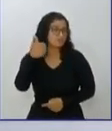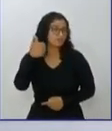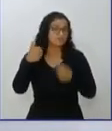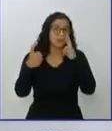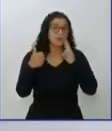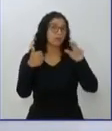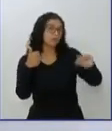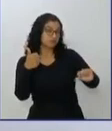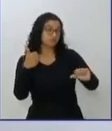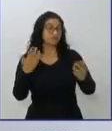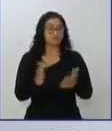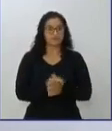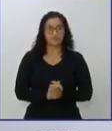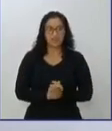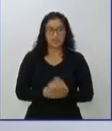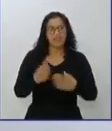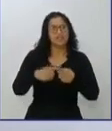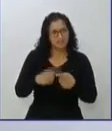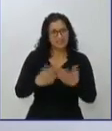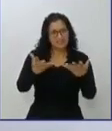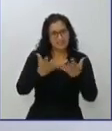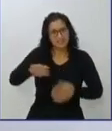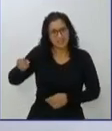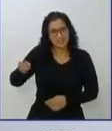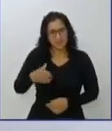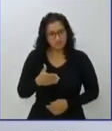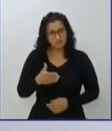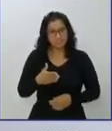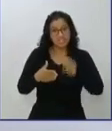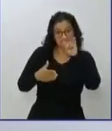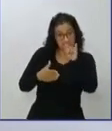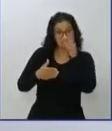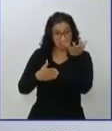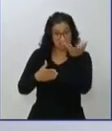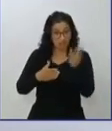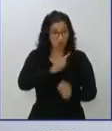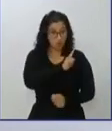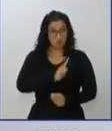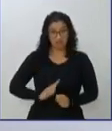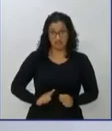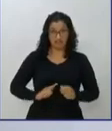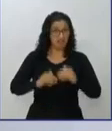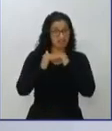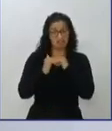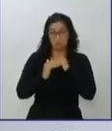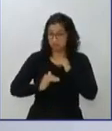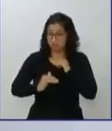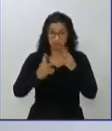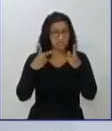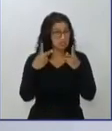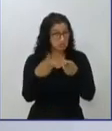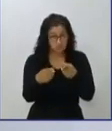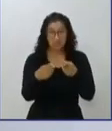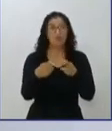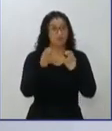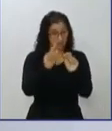de renovação. Quem quer o que já está, vote no 45. Quem quiser renovação e mudança